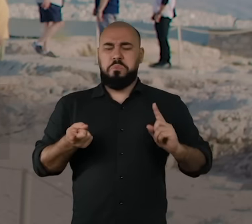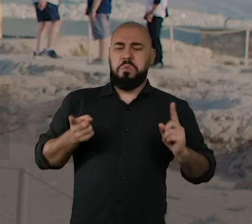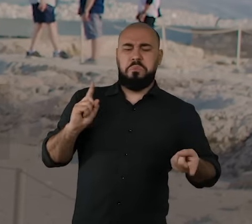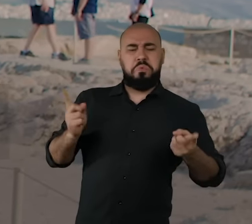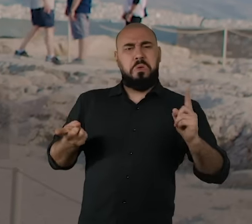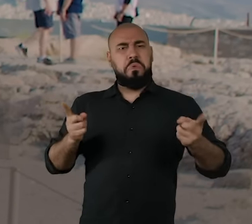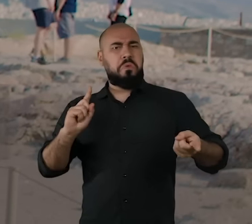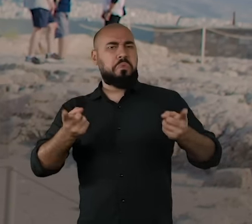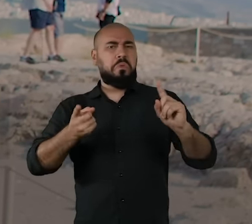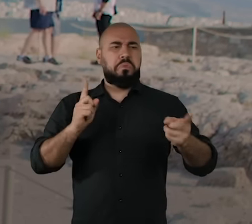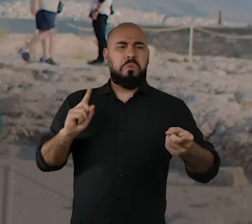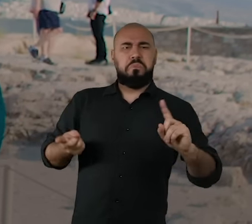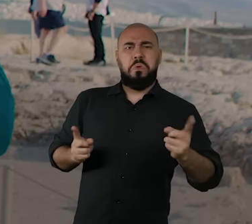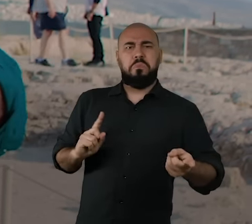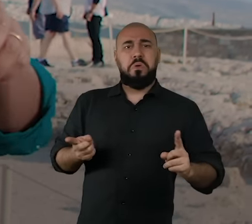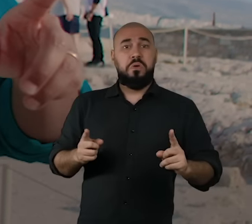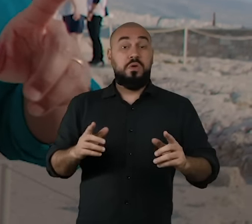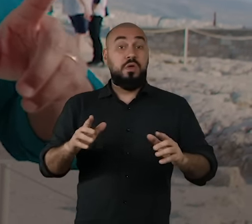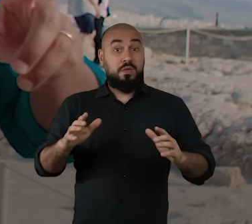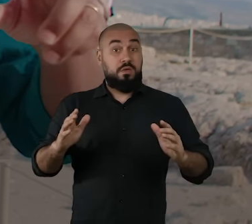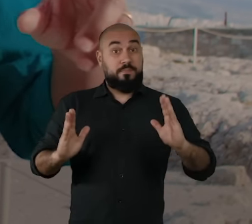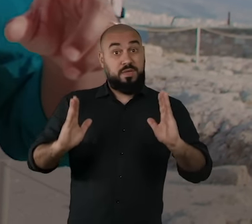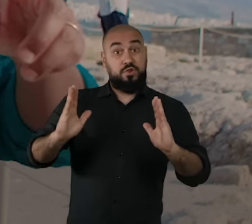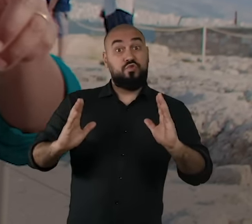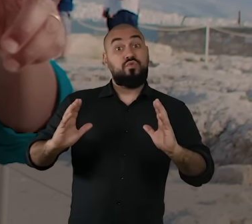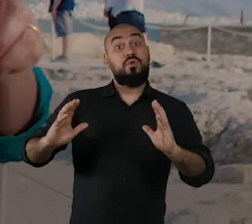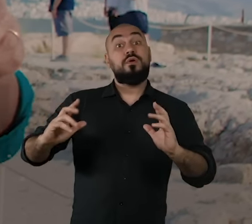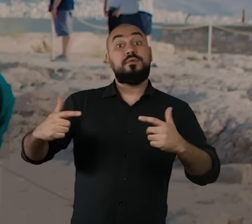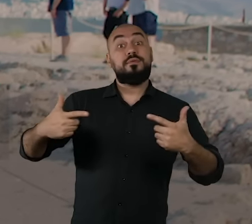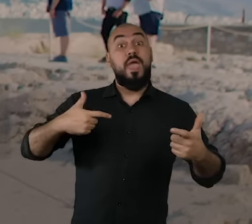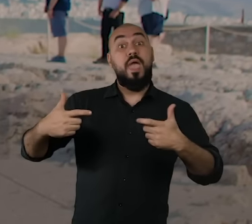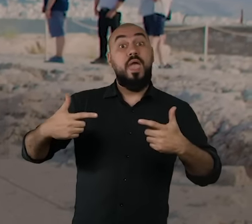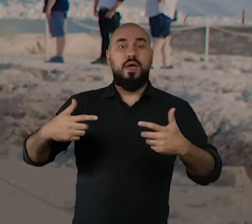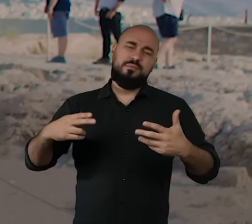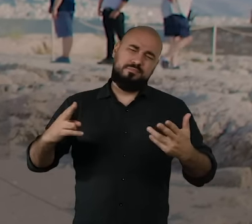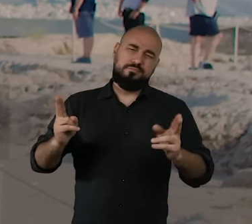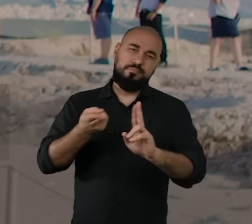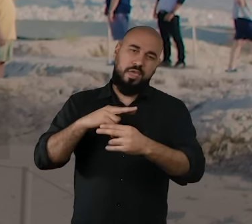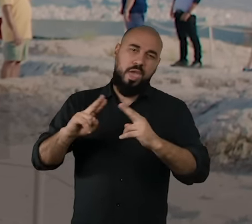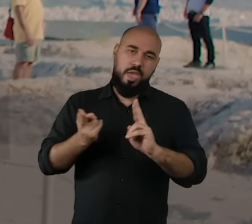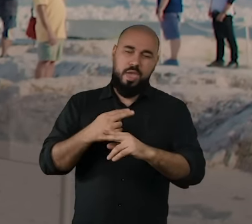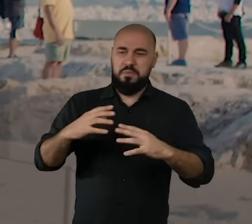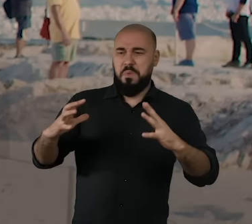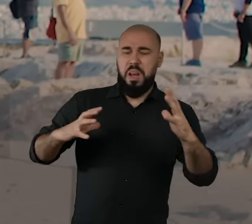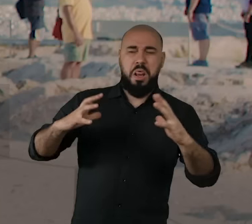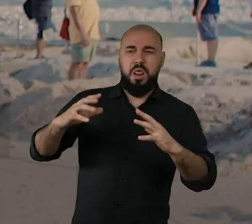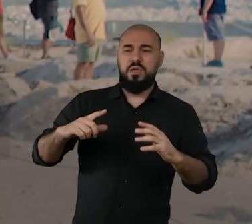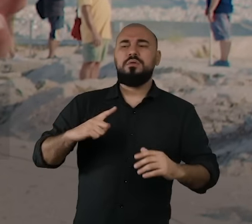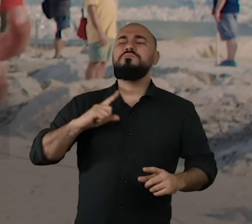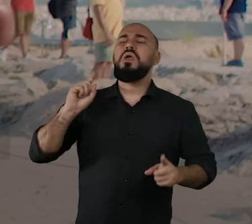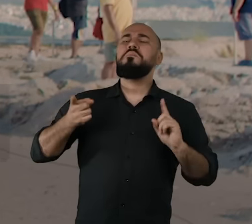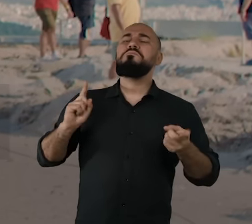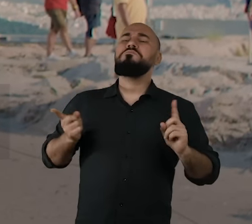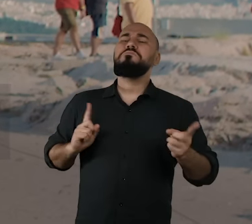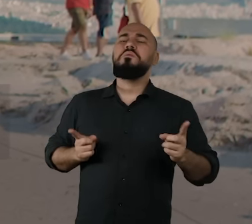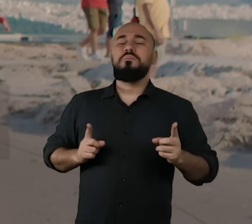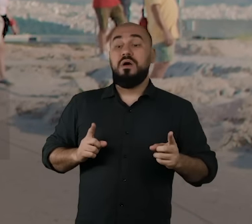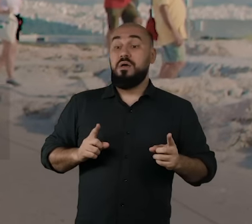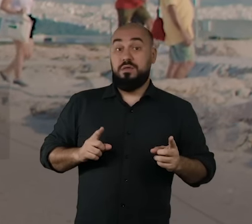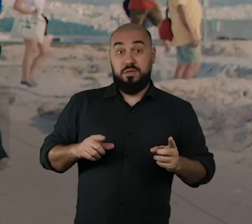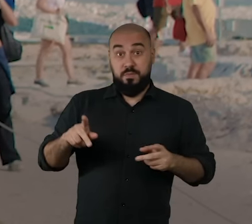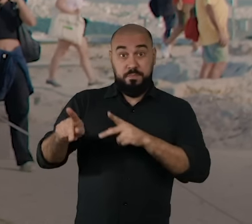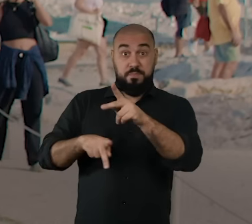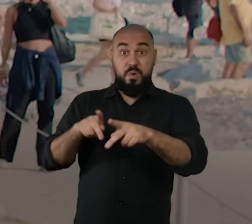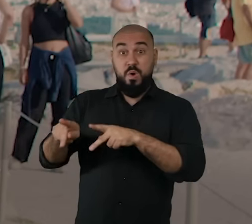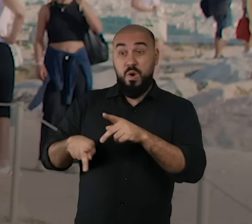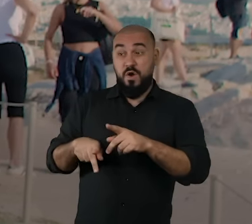comandavam o povo em época de guerra, muitas vezes provocada por capricho pessoal, e usufruíam dos